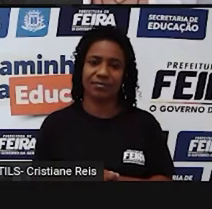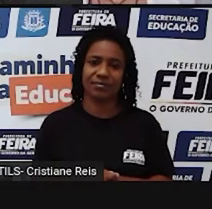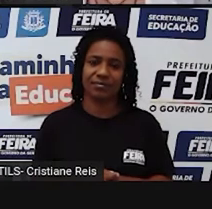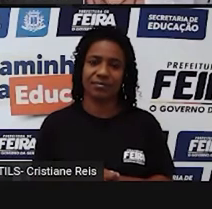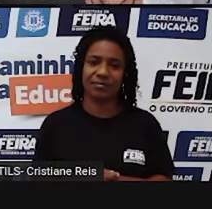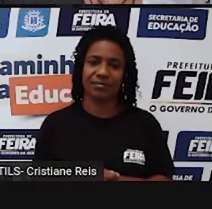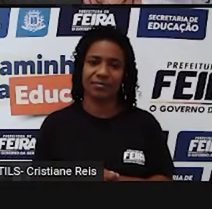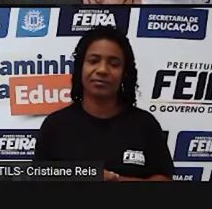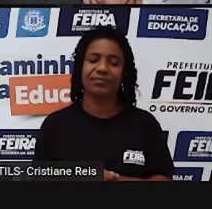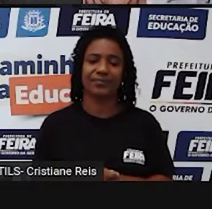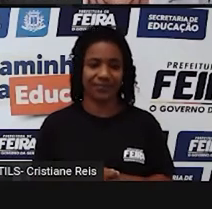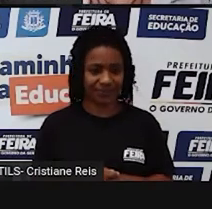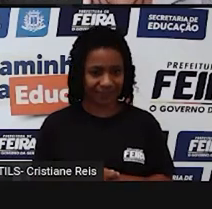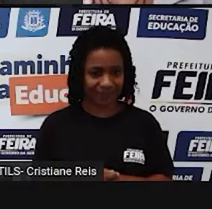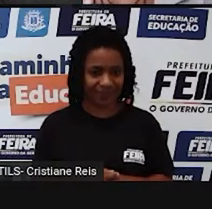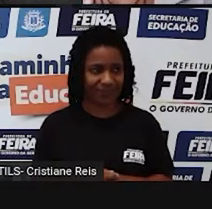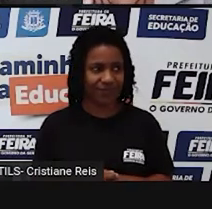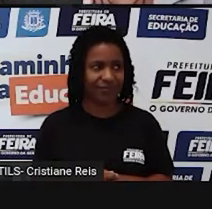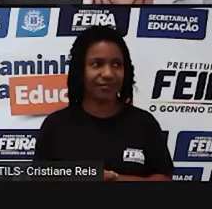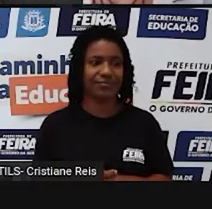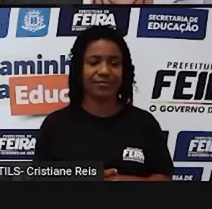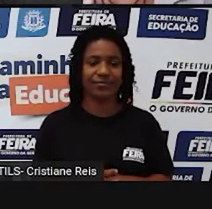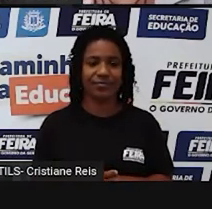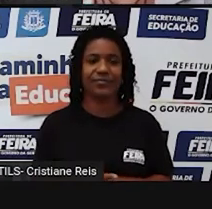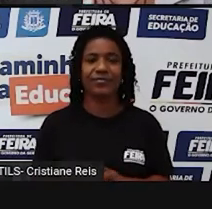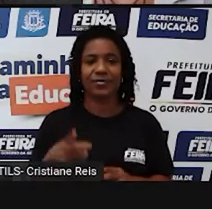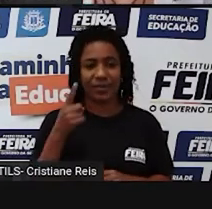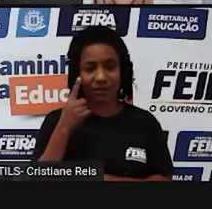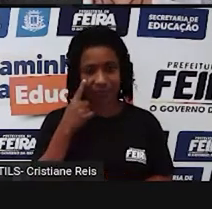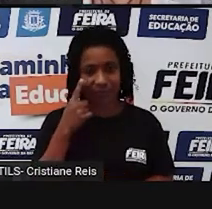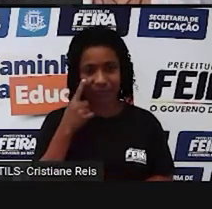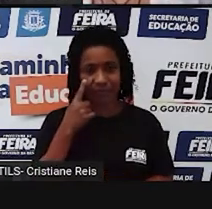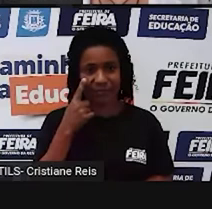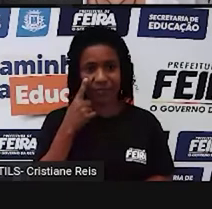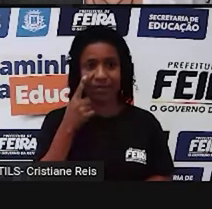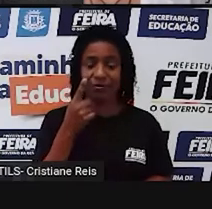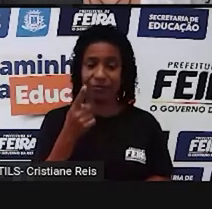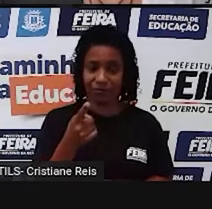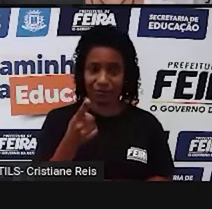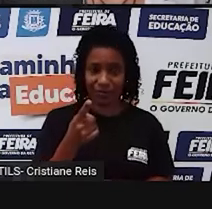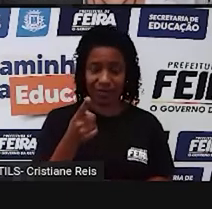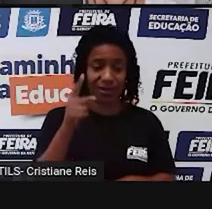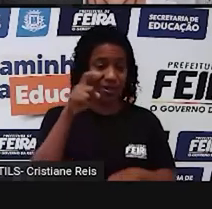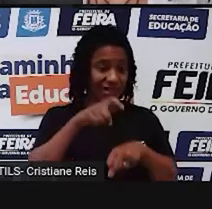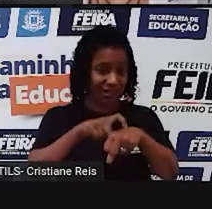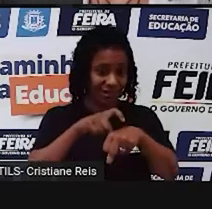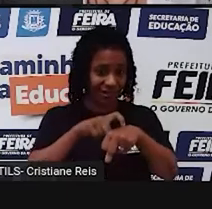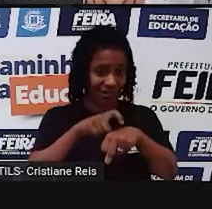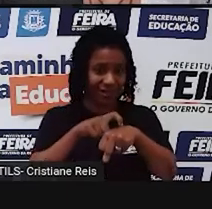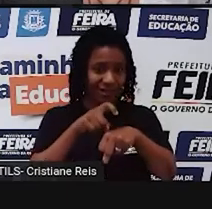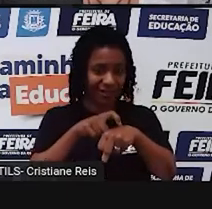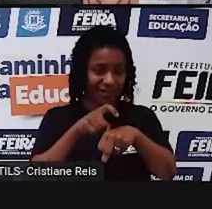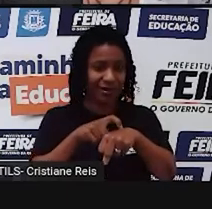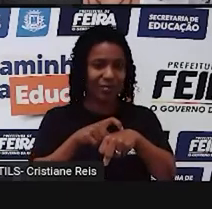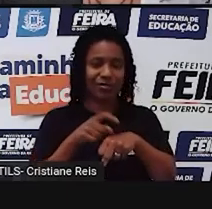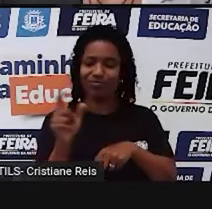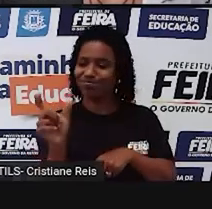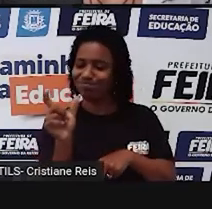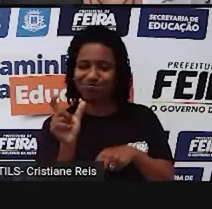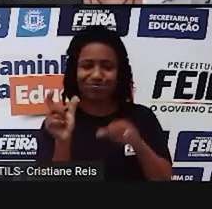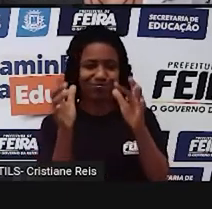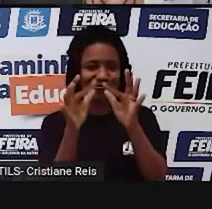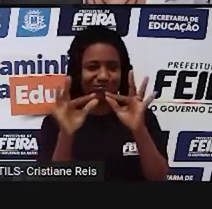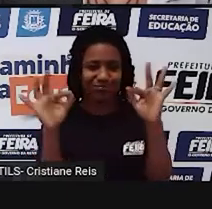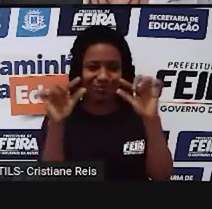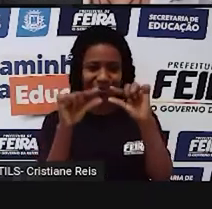Trago para vocês também, algumas expressões de tempo. Past time expressions.